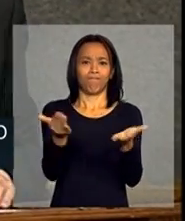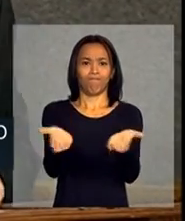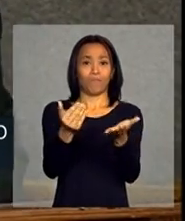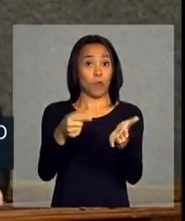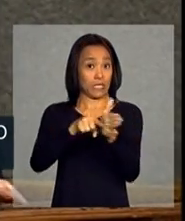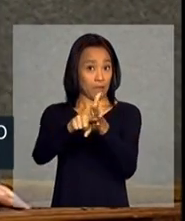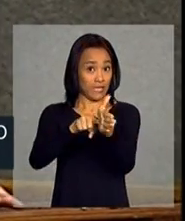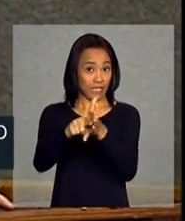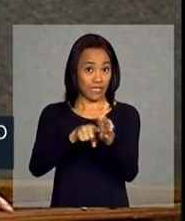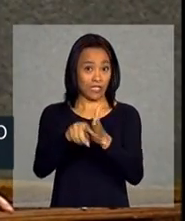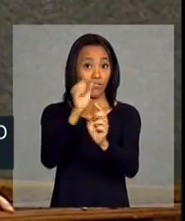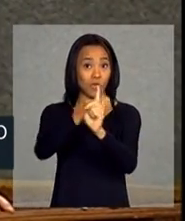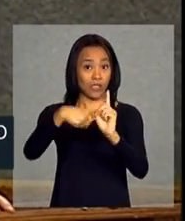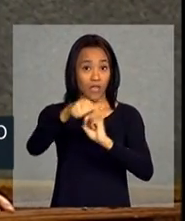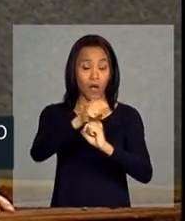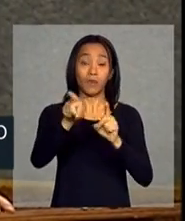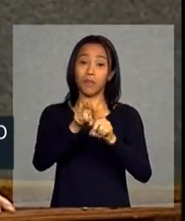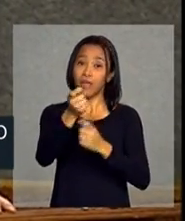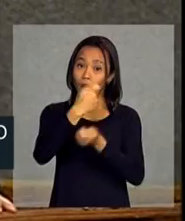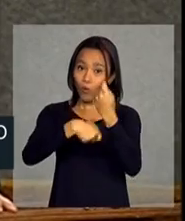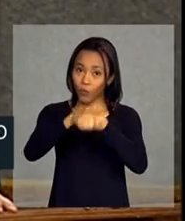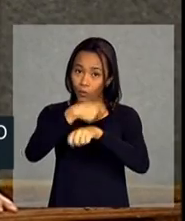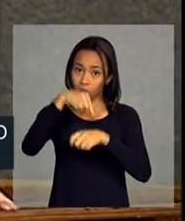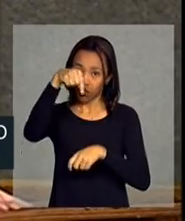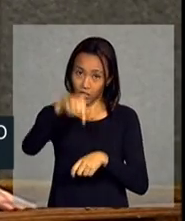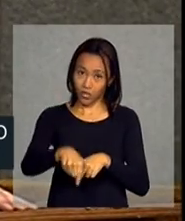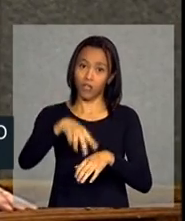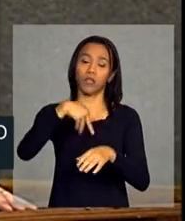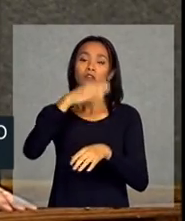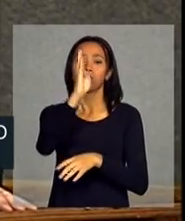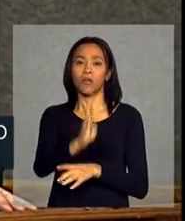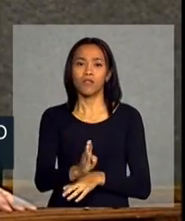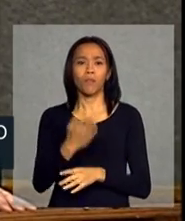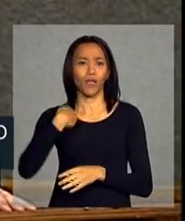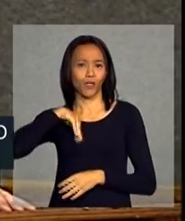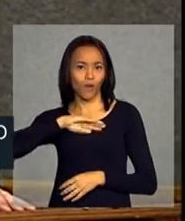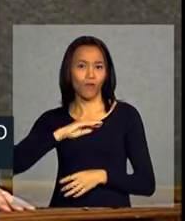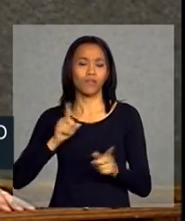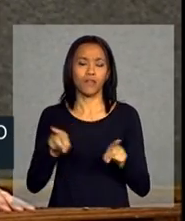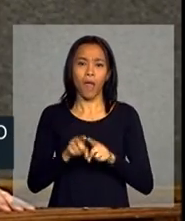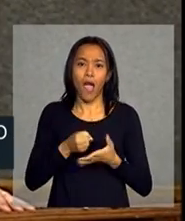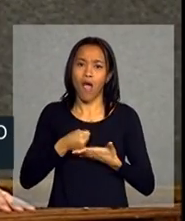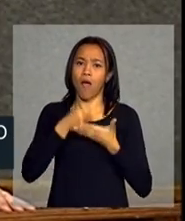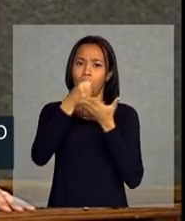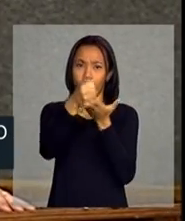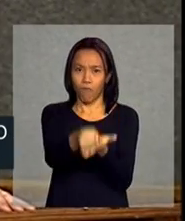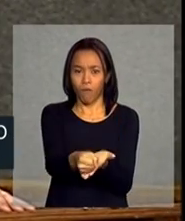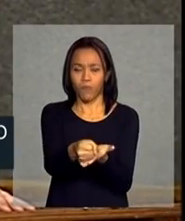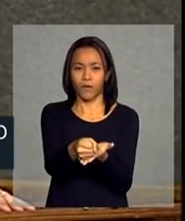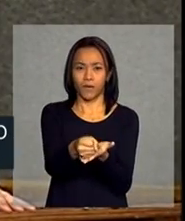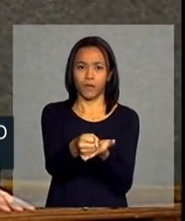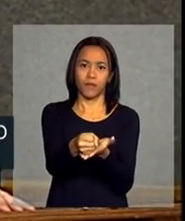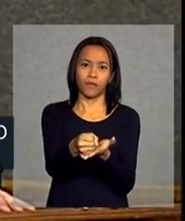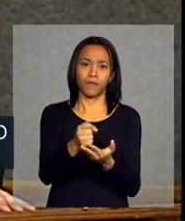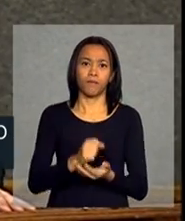social e econômica do Brasil para apoiar modestamente o